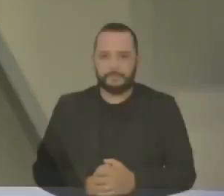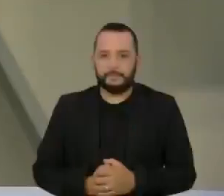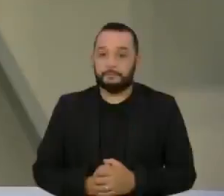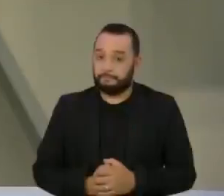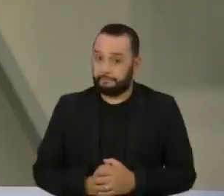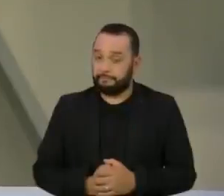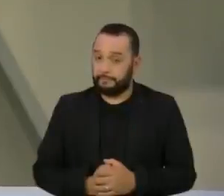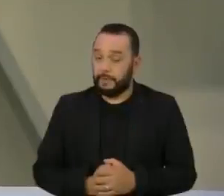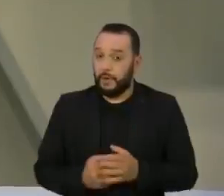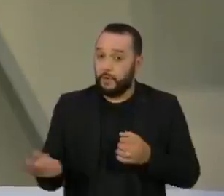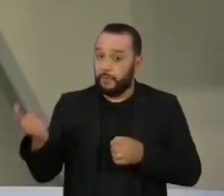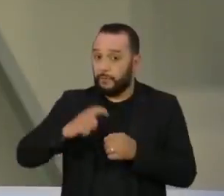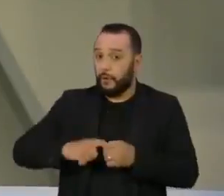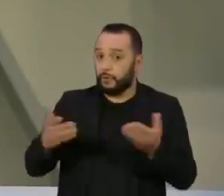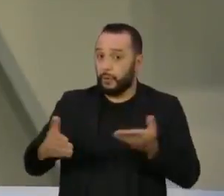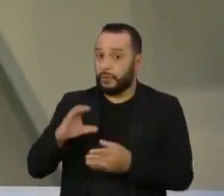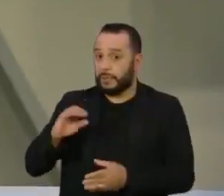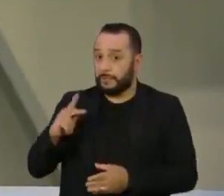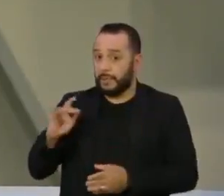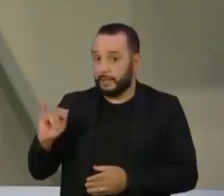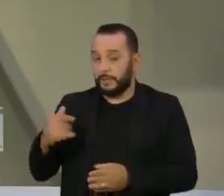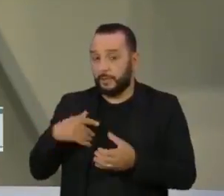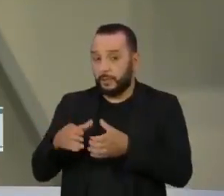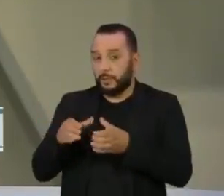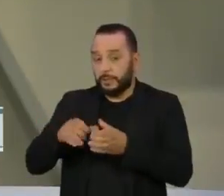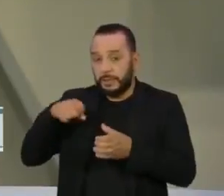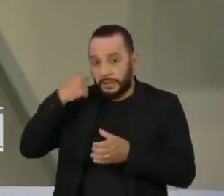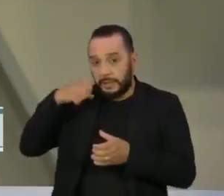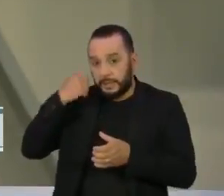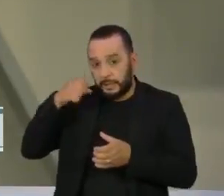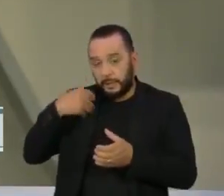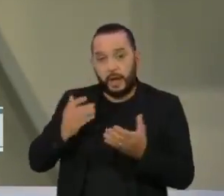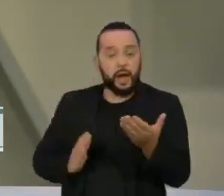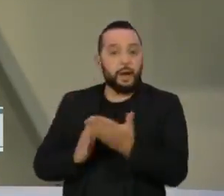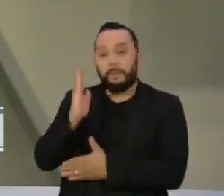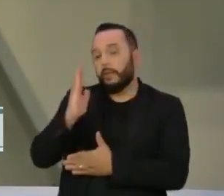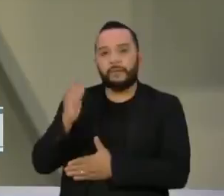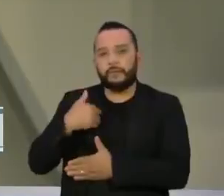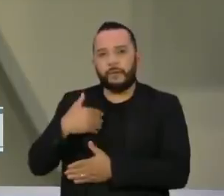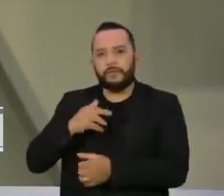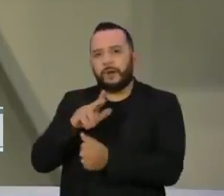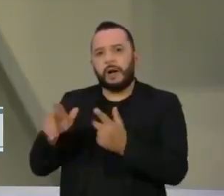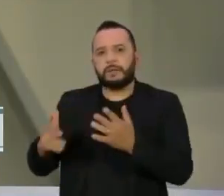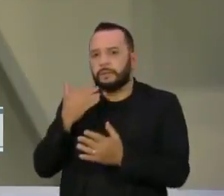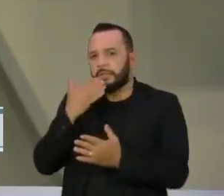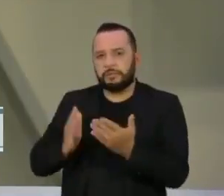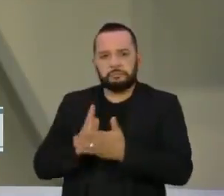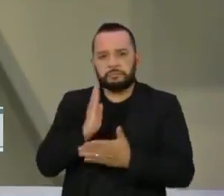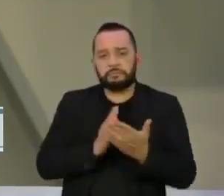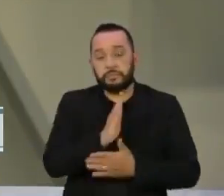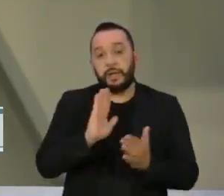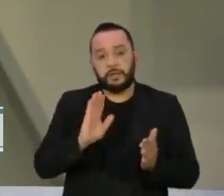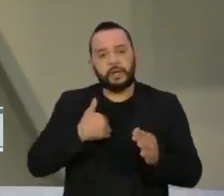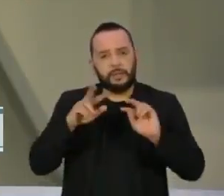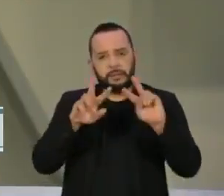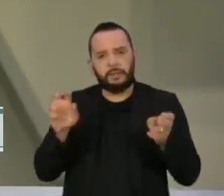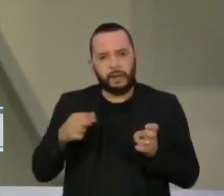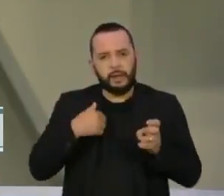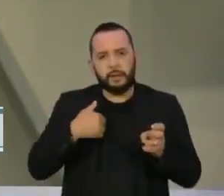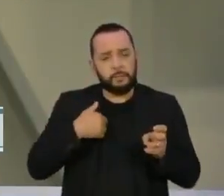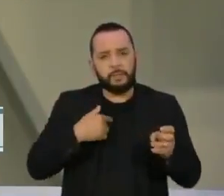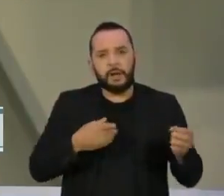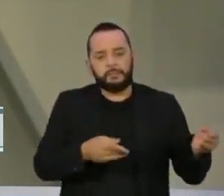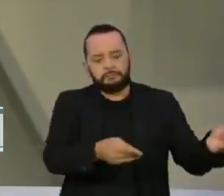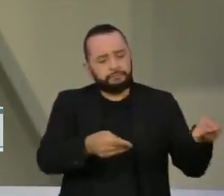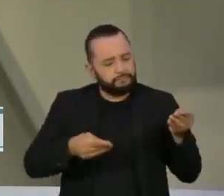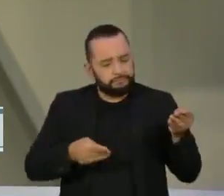No retorno da CPI, hoje pela manhã, os senadores aprovaram mais de uma centena de requerimentos. A presidência retirou da pauta desta terça